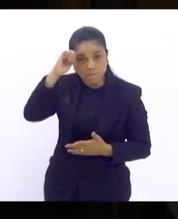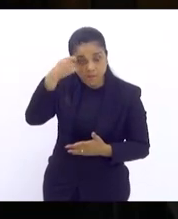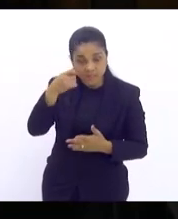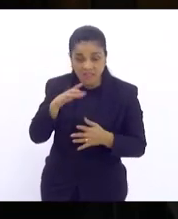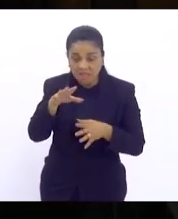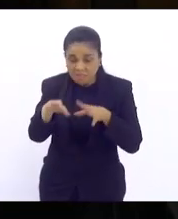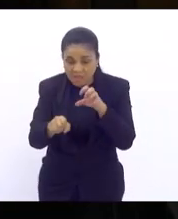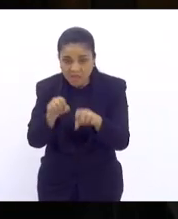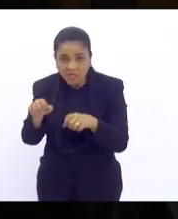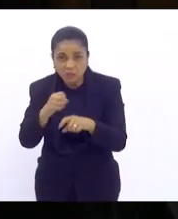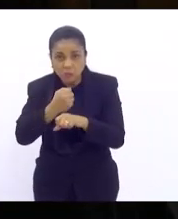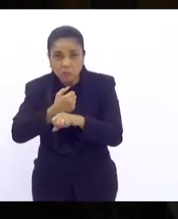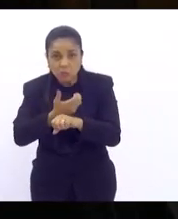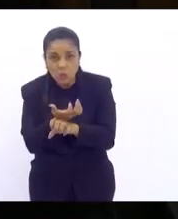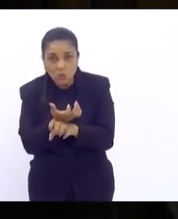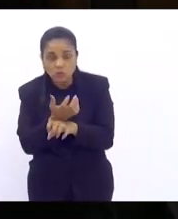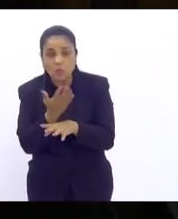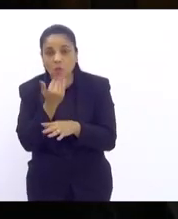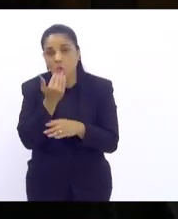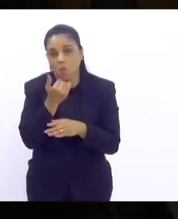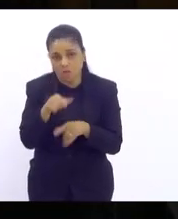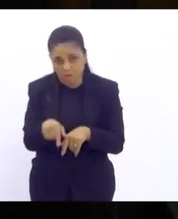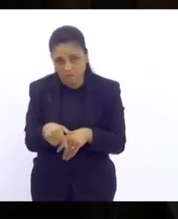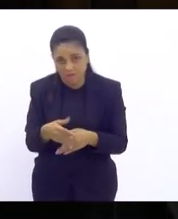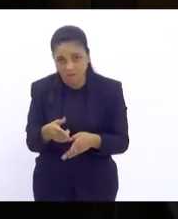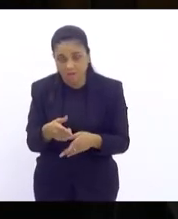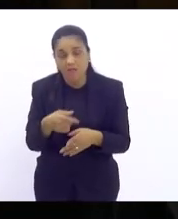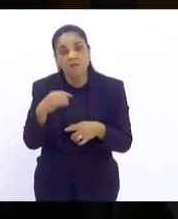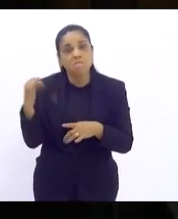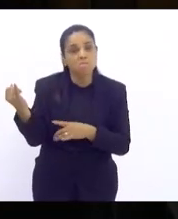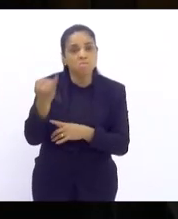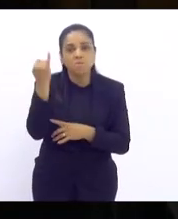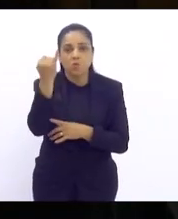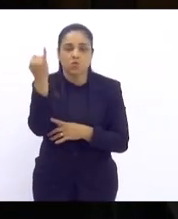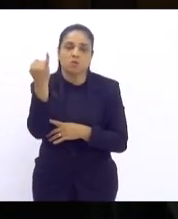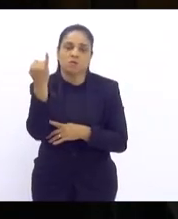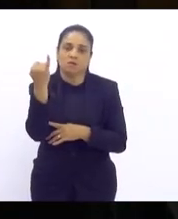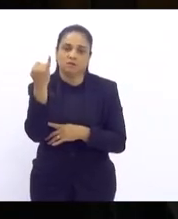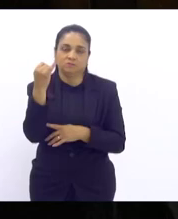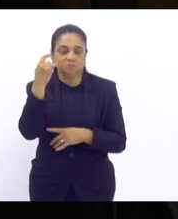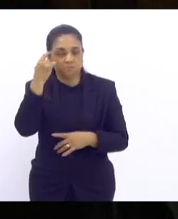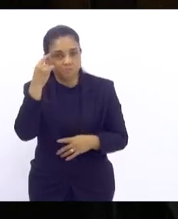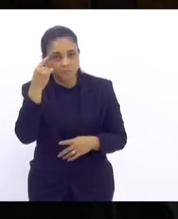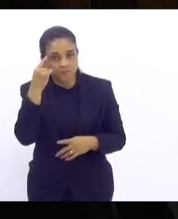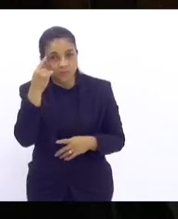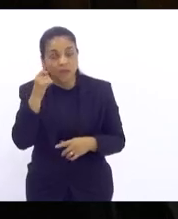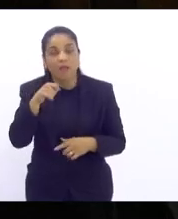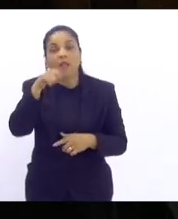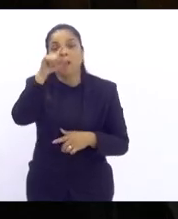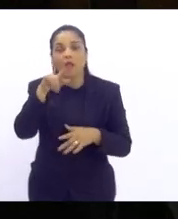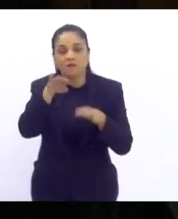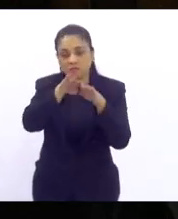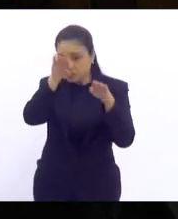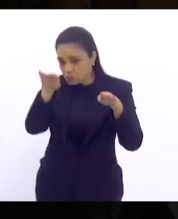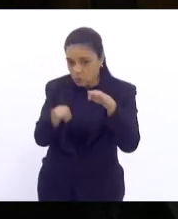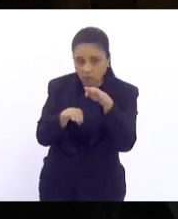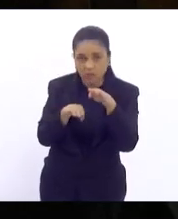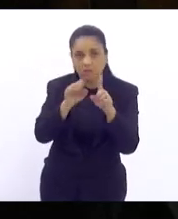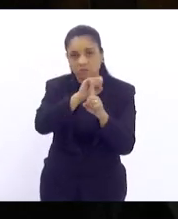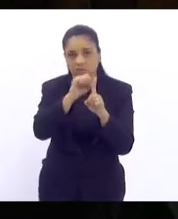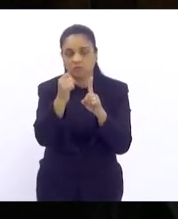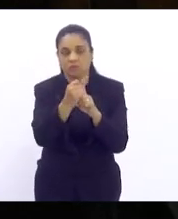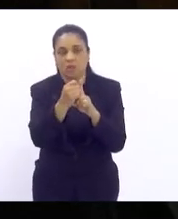ossos para roer então nesse sentido é importante a gente pensar a quem as desigualdades sociais